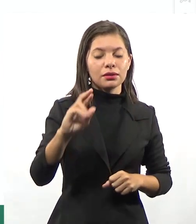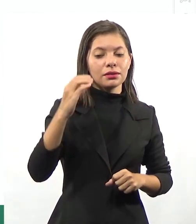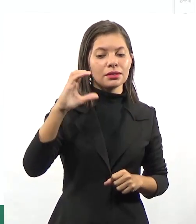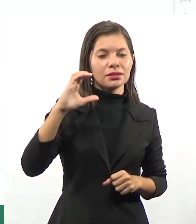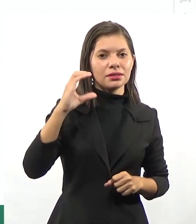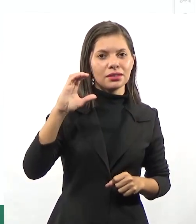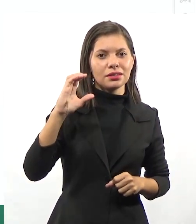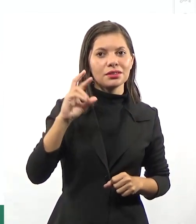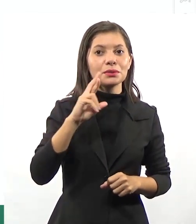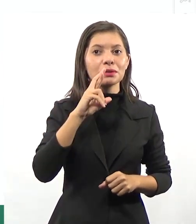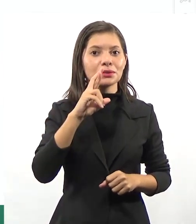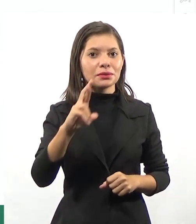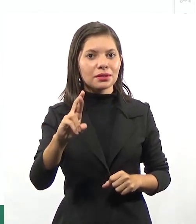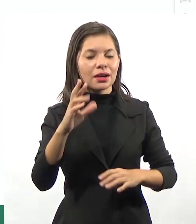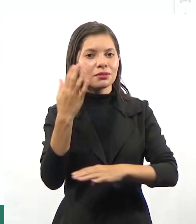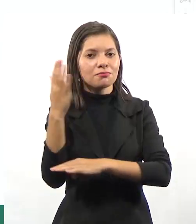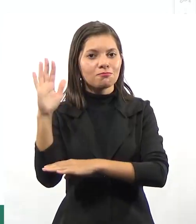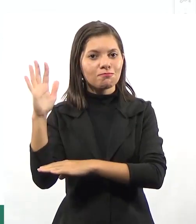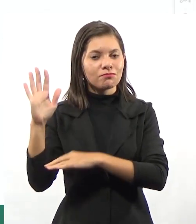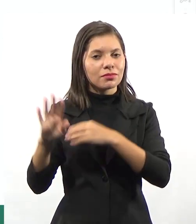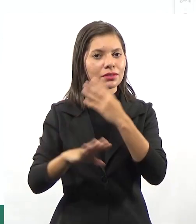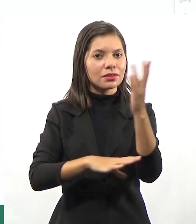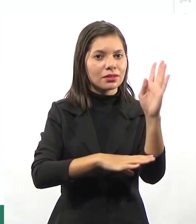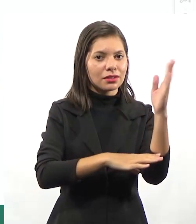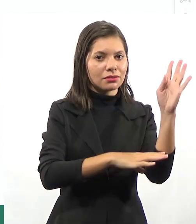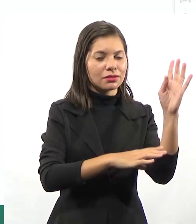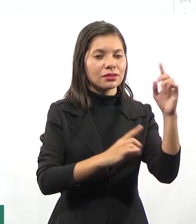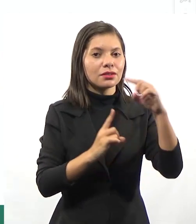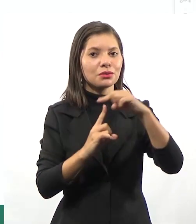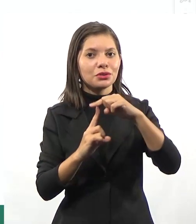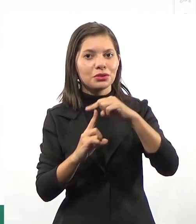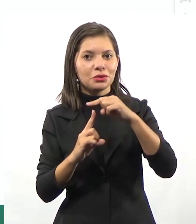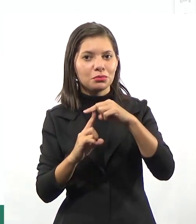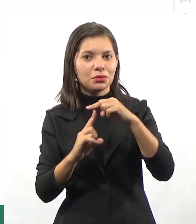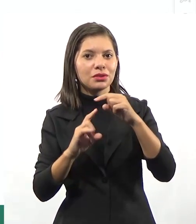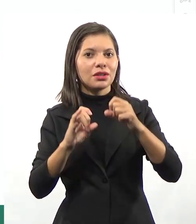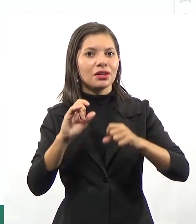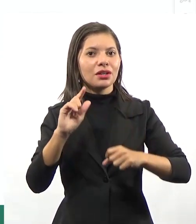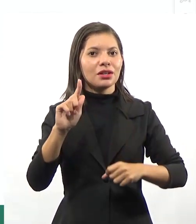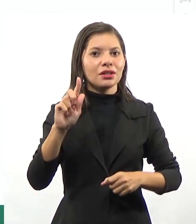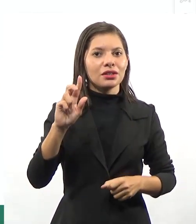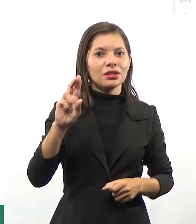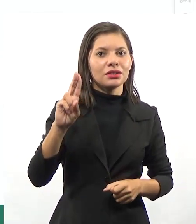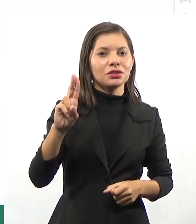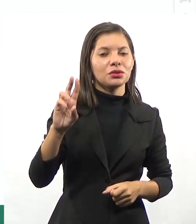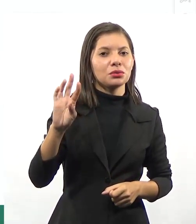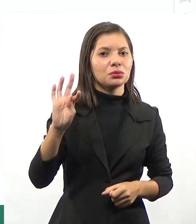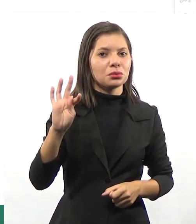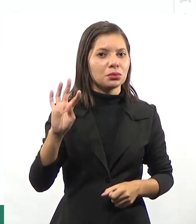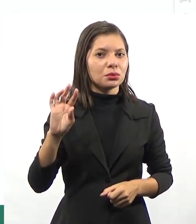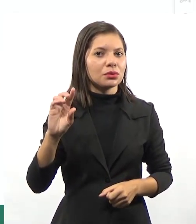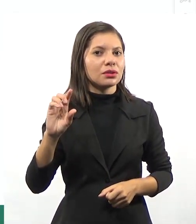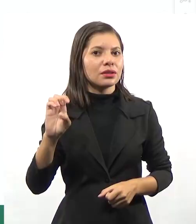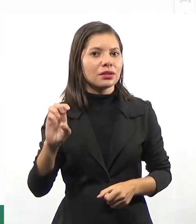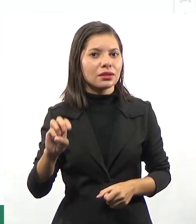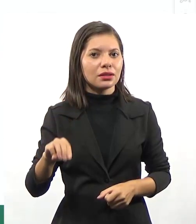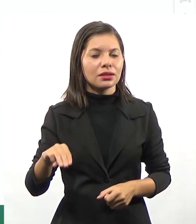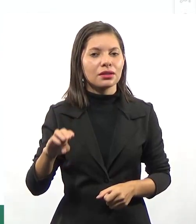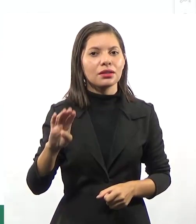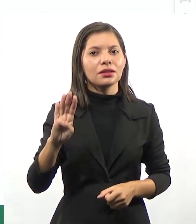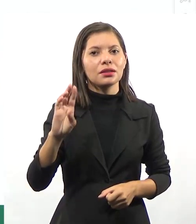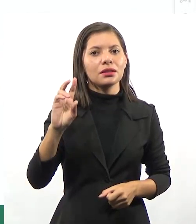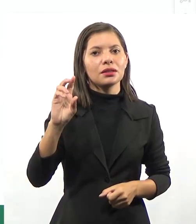domínio do conhecimento da natureza, desde os tipos de Gutenberg até a internet, possibilitando, no caso da